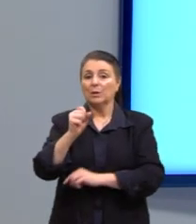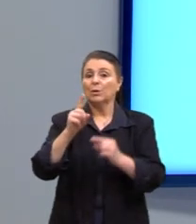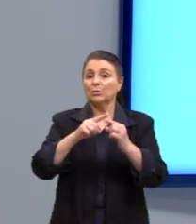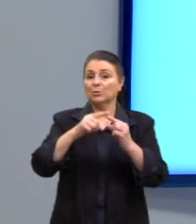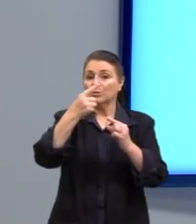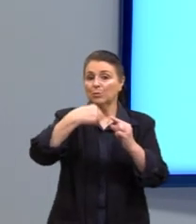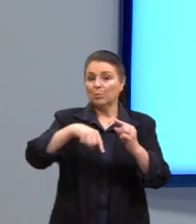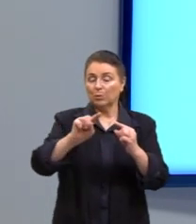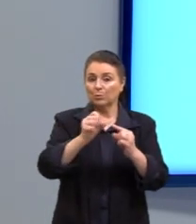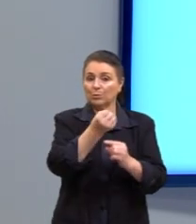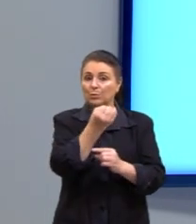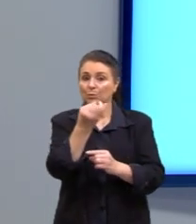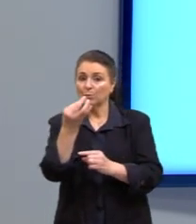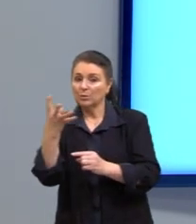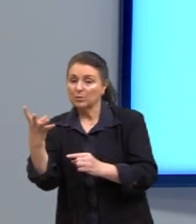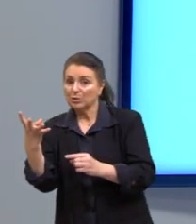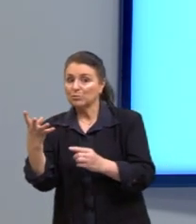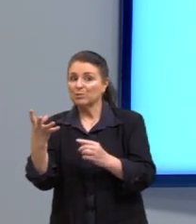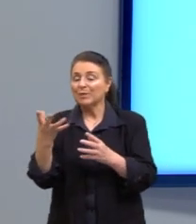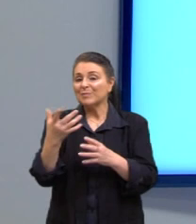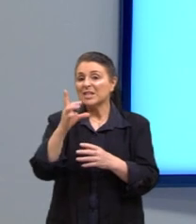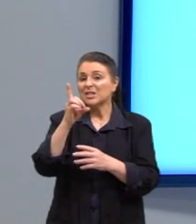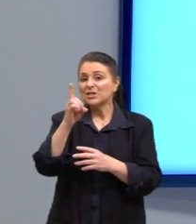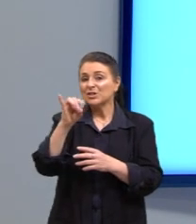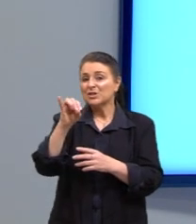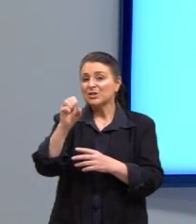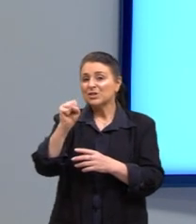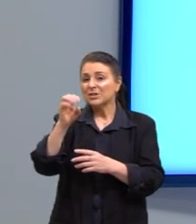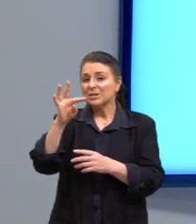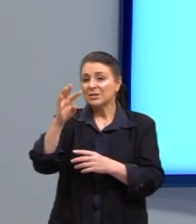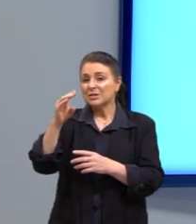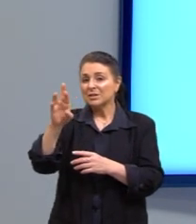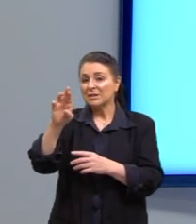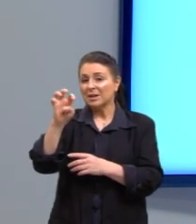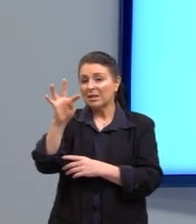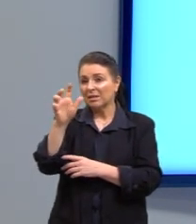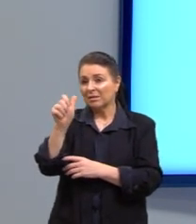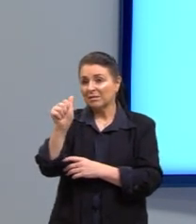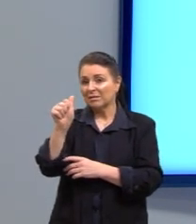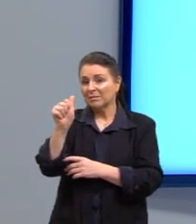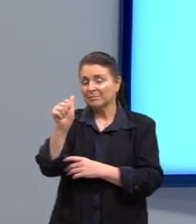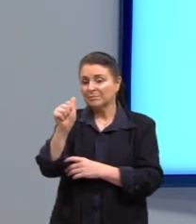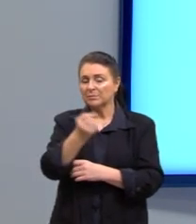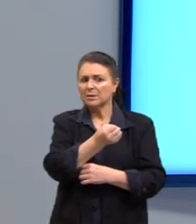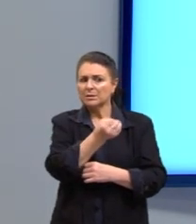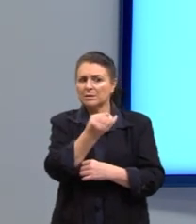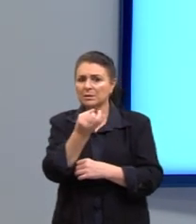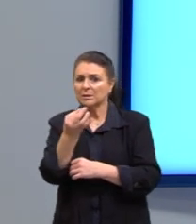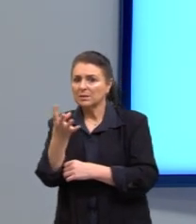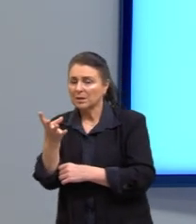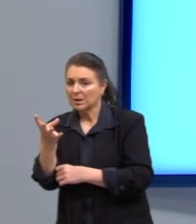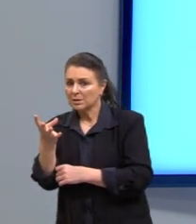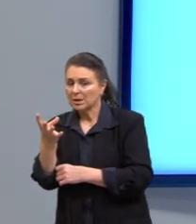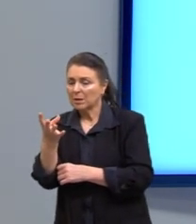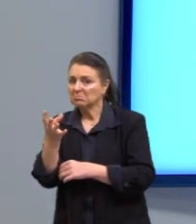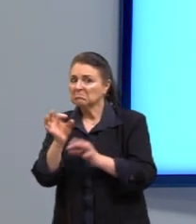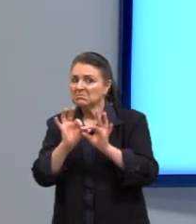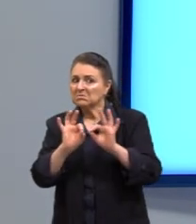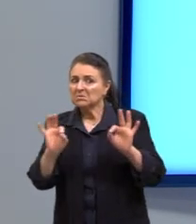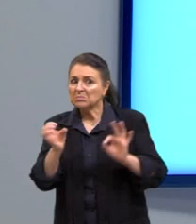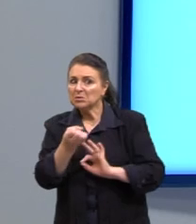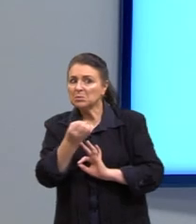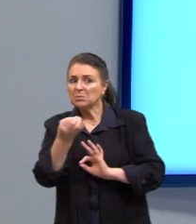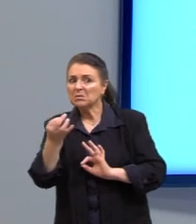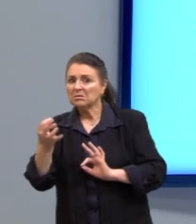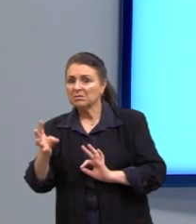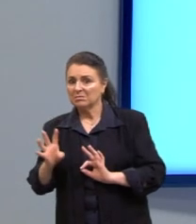discreta. O que que seria, né, então? Quando essa quantidade é uma simples contagem,